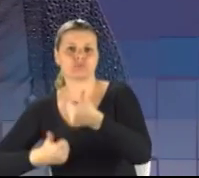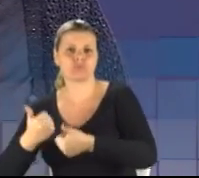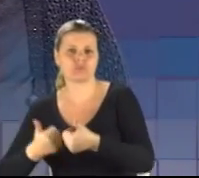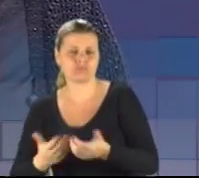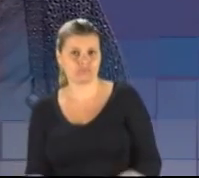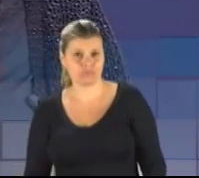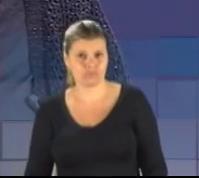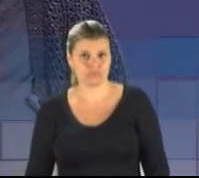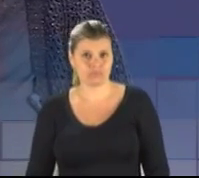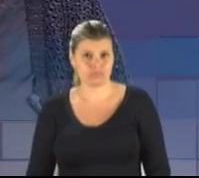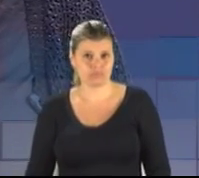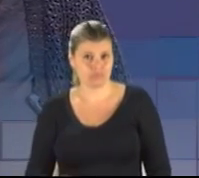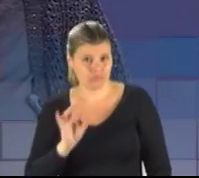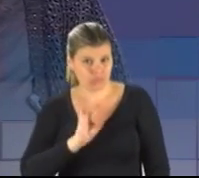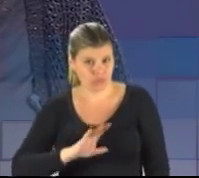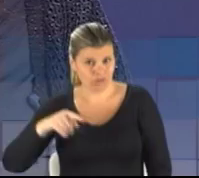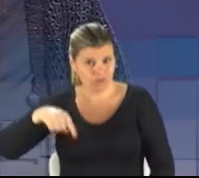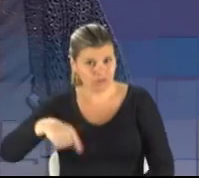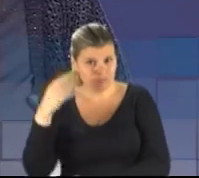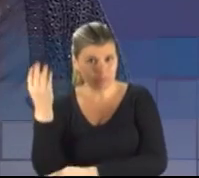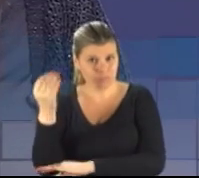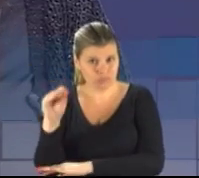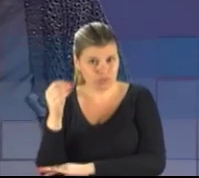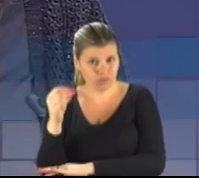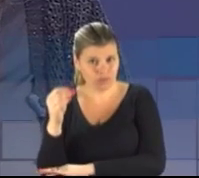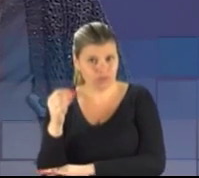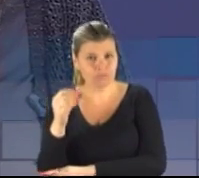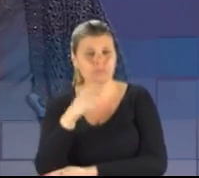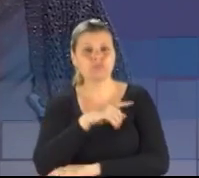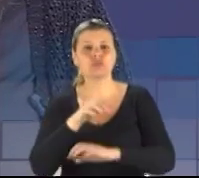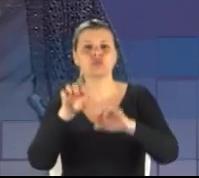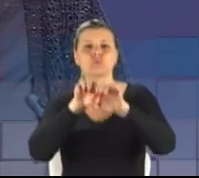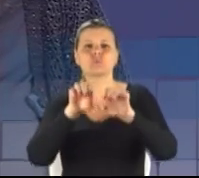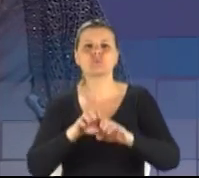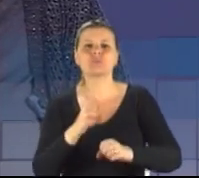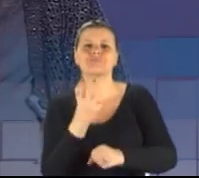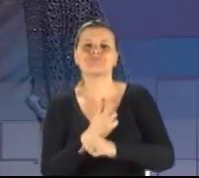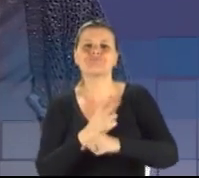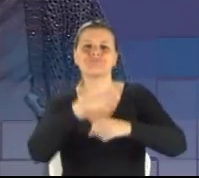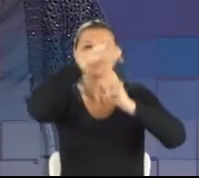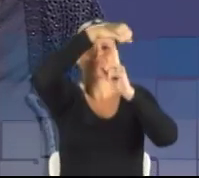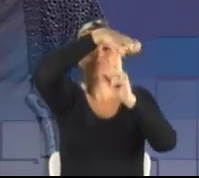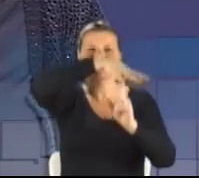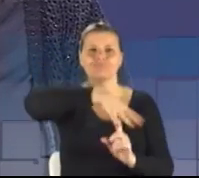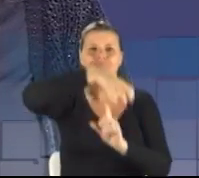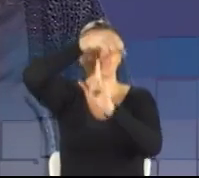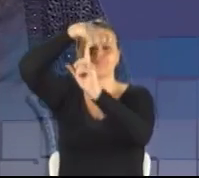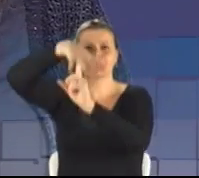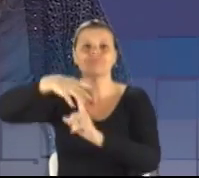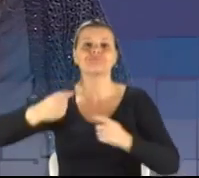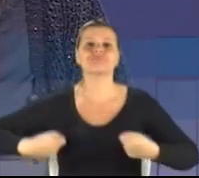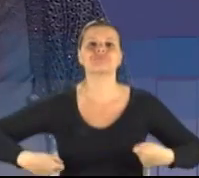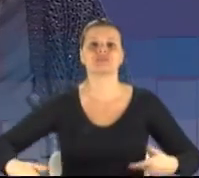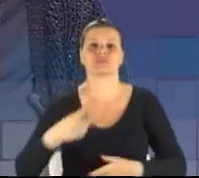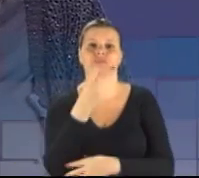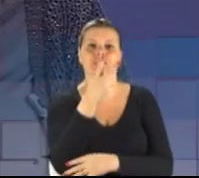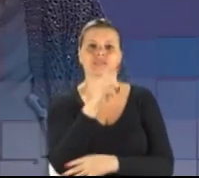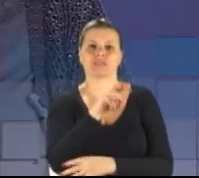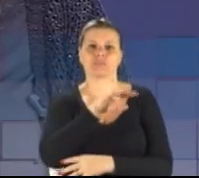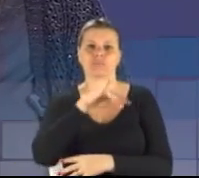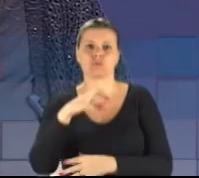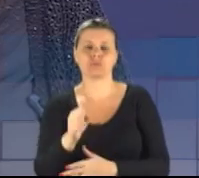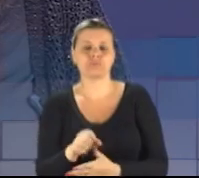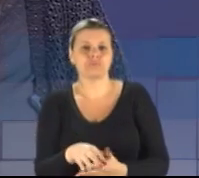Só aqui em Porto Alegre, as estruturas temporárias da Copa custaram 25 milhões de reais, enquanto os professores